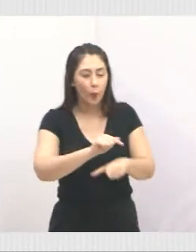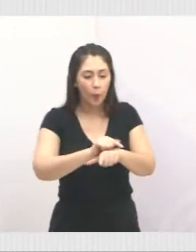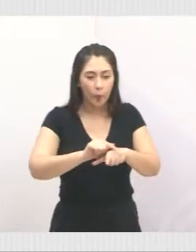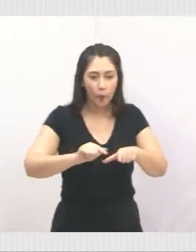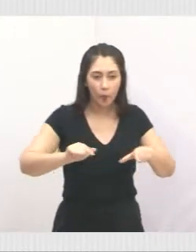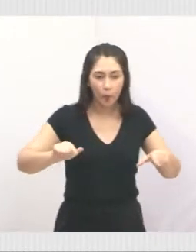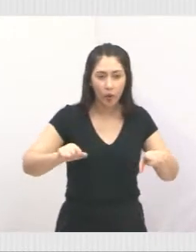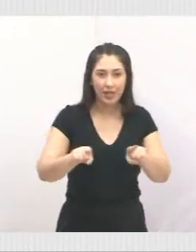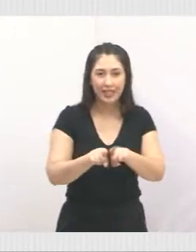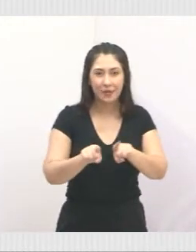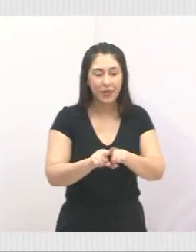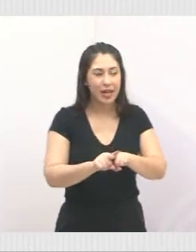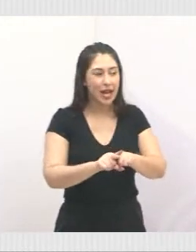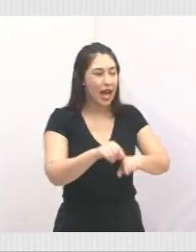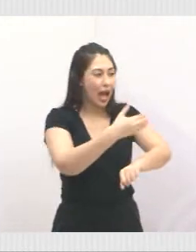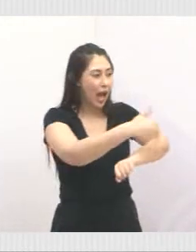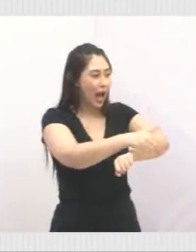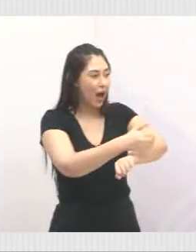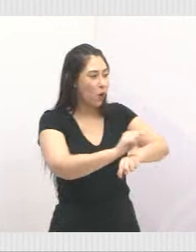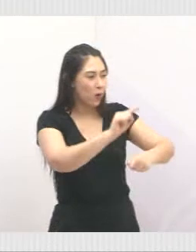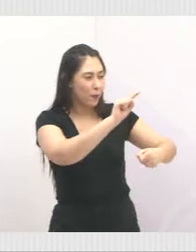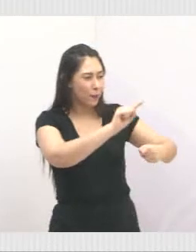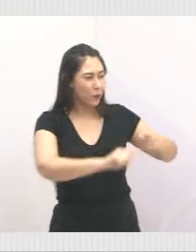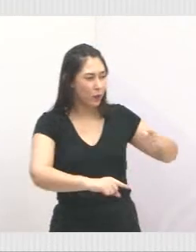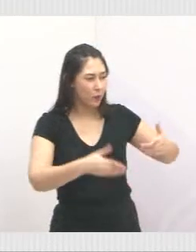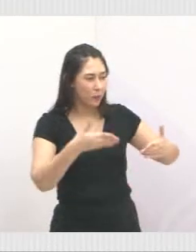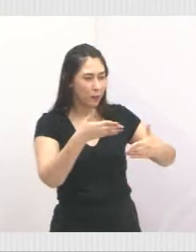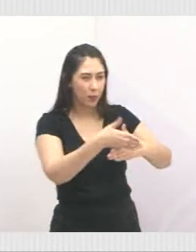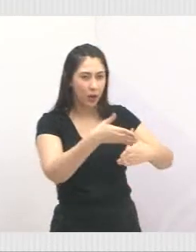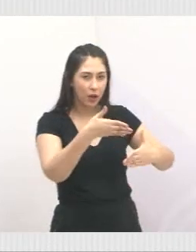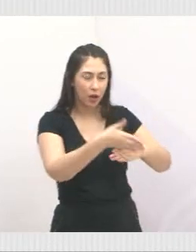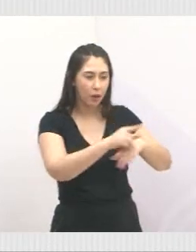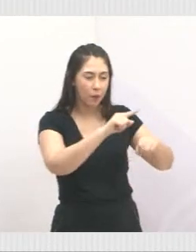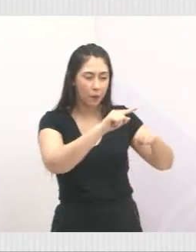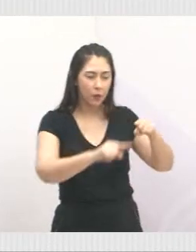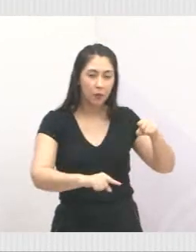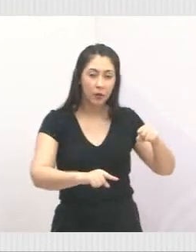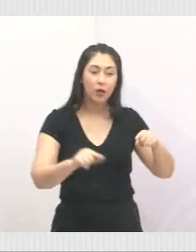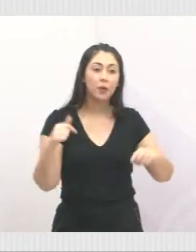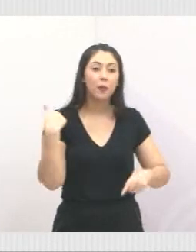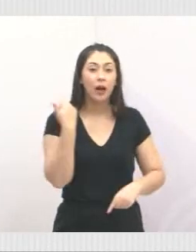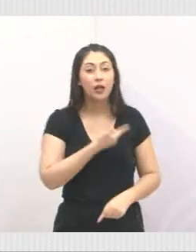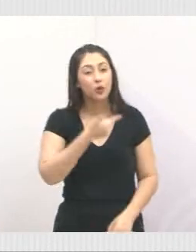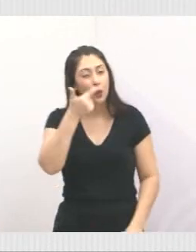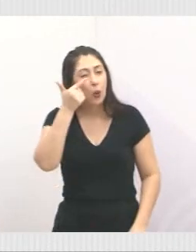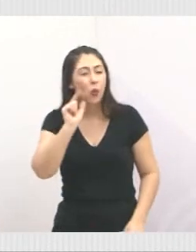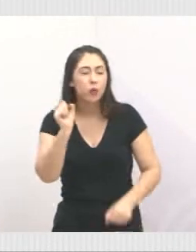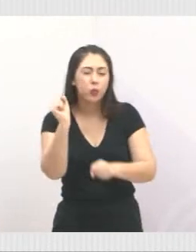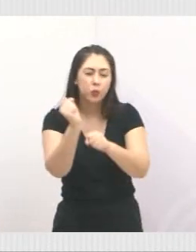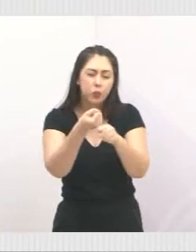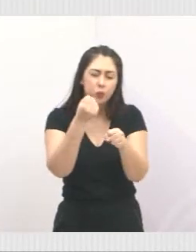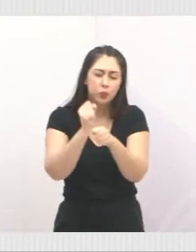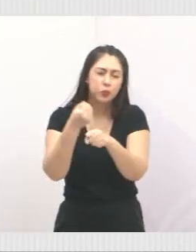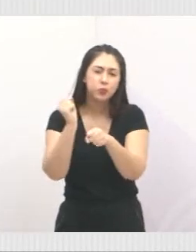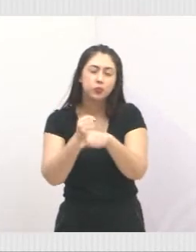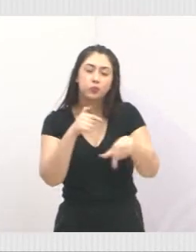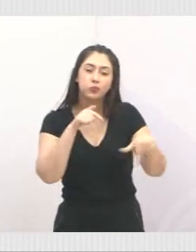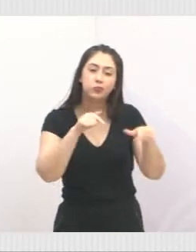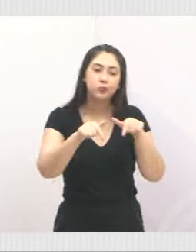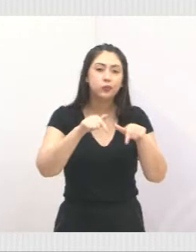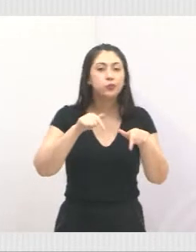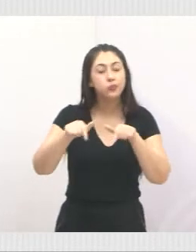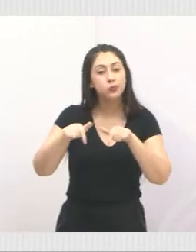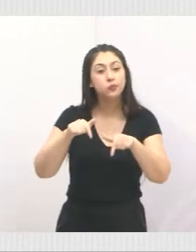a via onde os caminhões passam, para que a Prefeitura pudesse fazer o trabalho na rua.